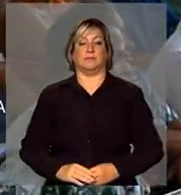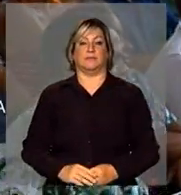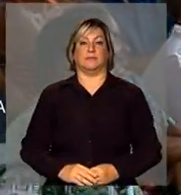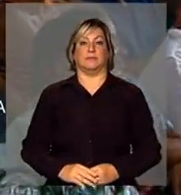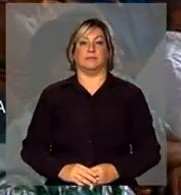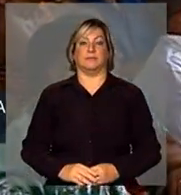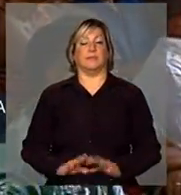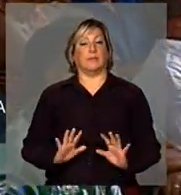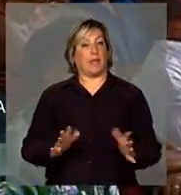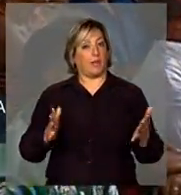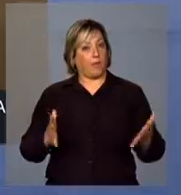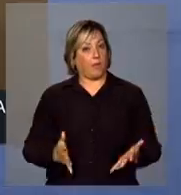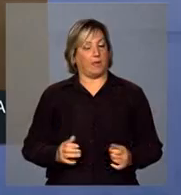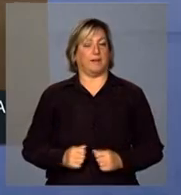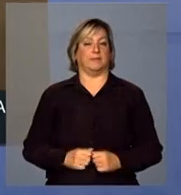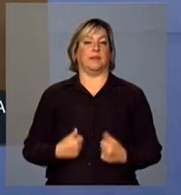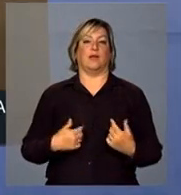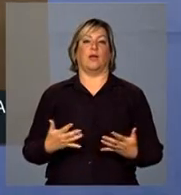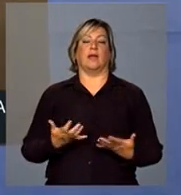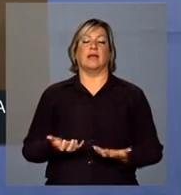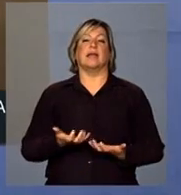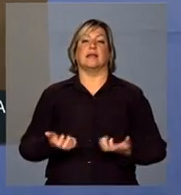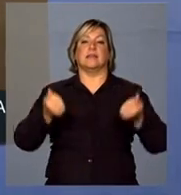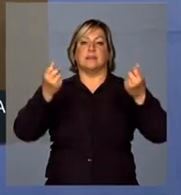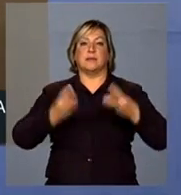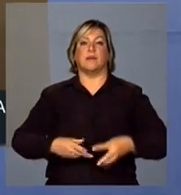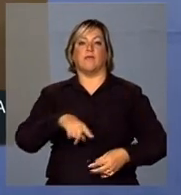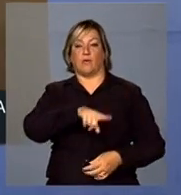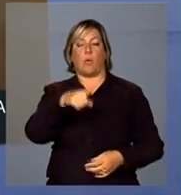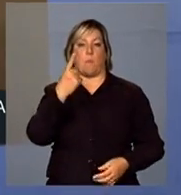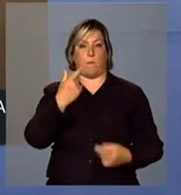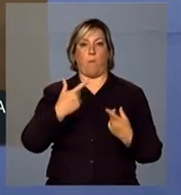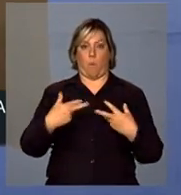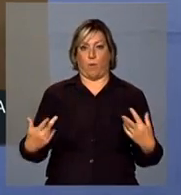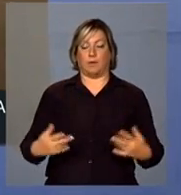Agora, eu queria explicar para vocês uma coisa.